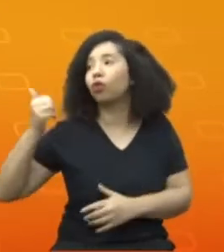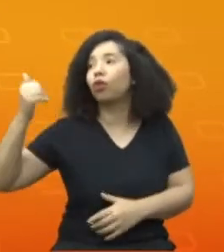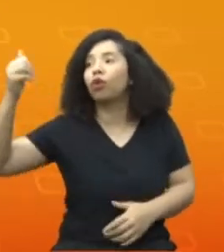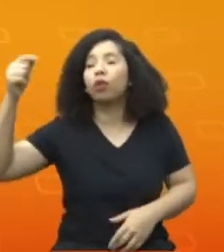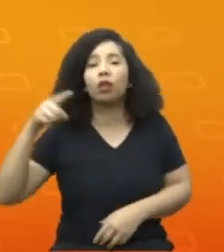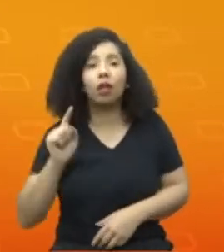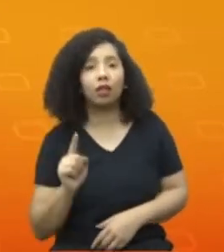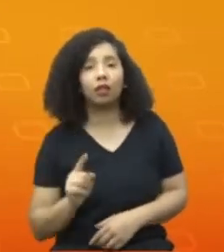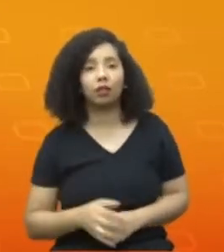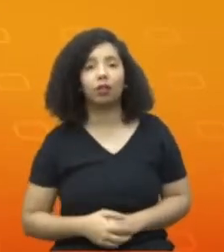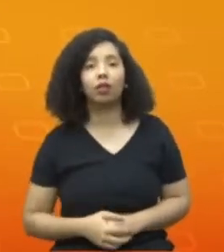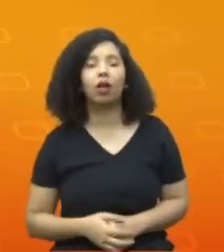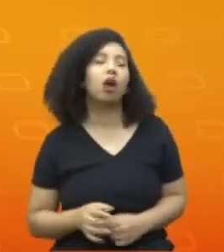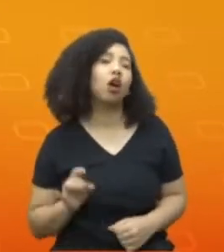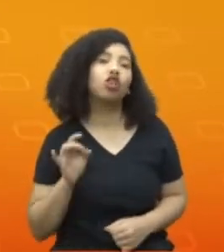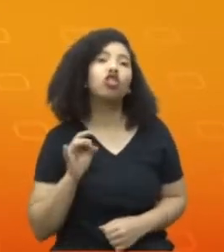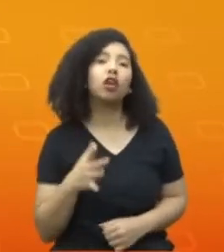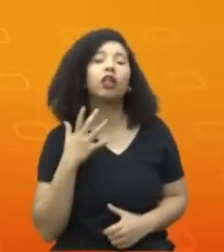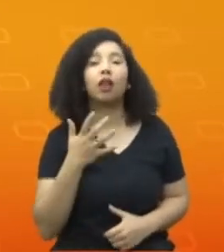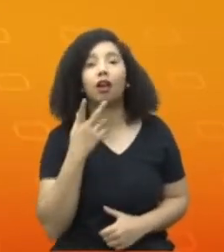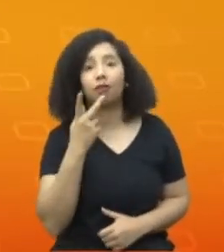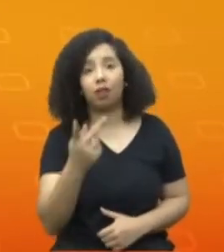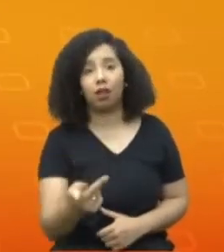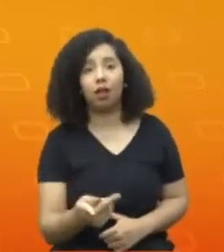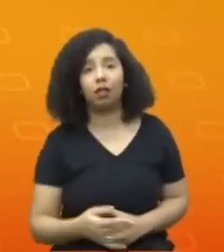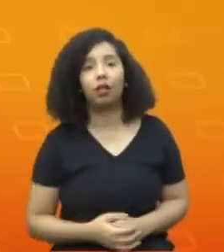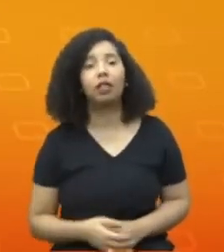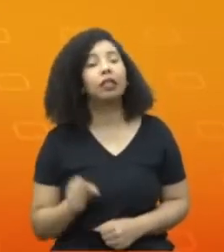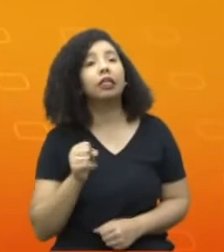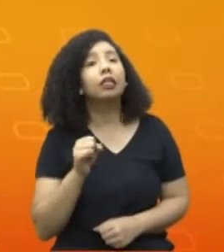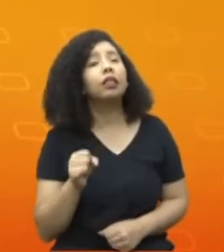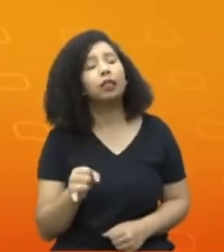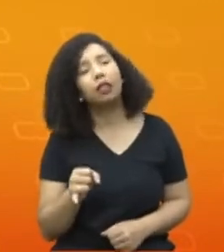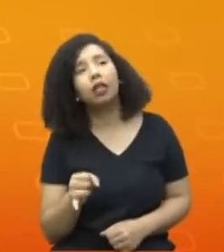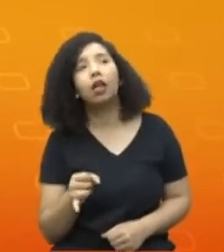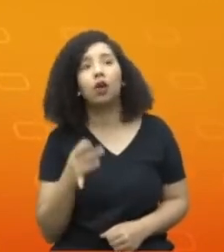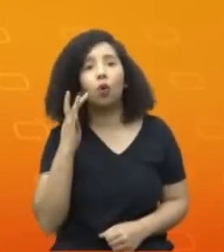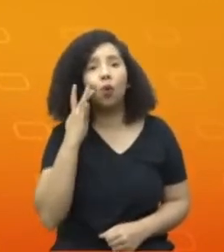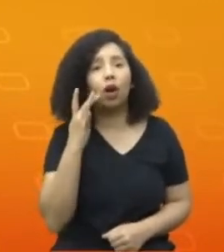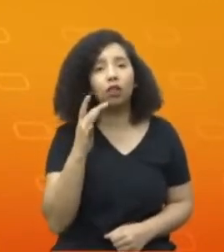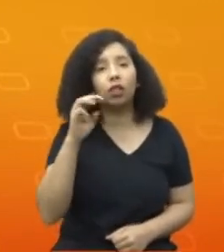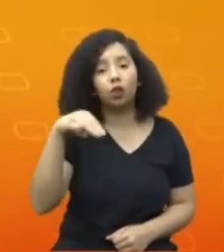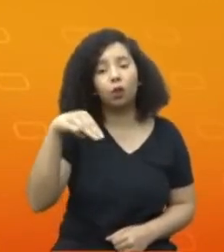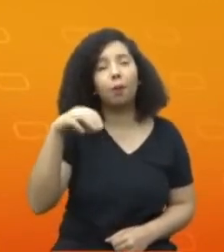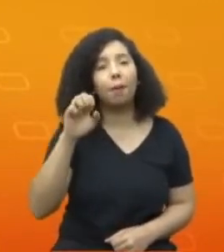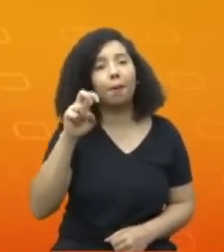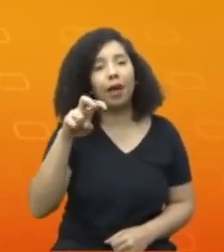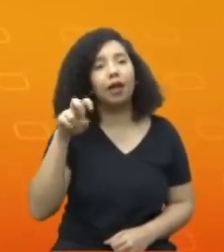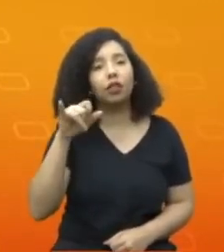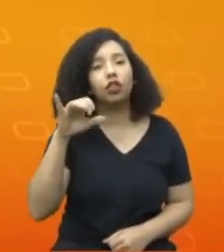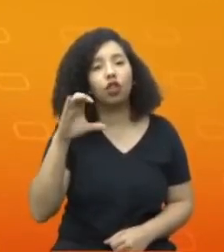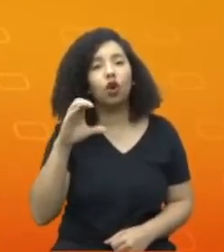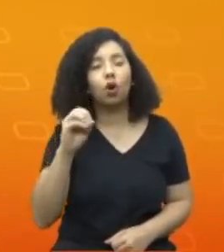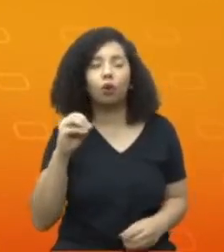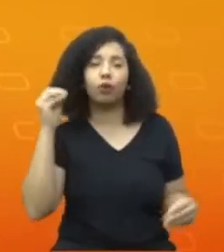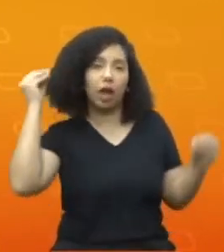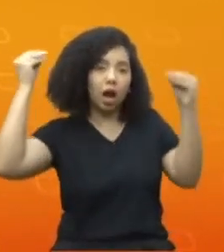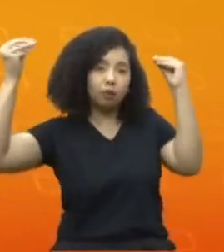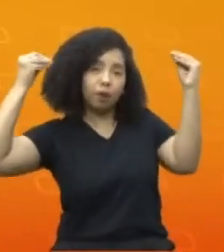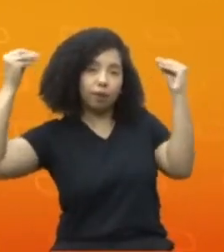México, só queria rememorar isso, voltar a esse tema, se não me engano, foi o México que desligou a TV analógica e pela